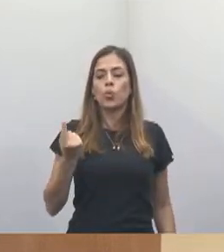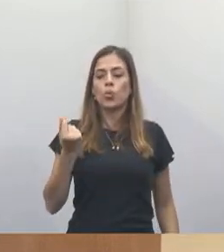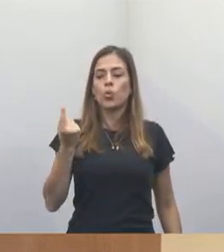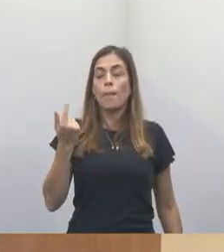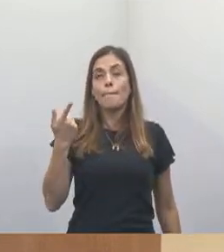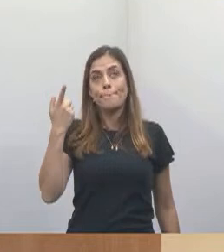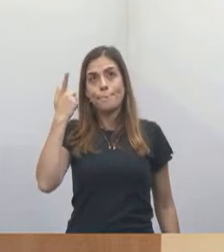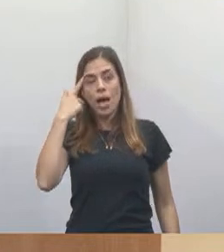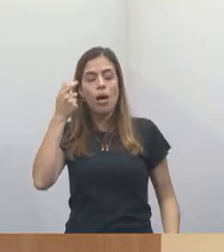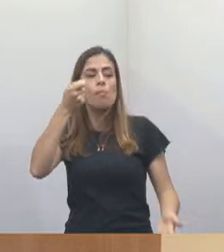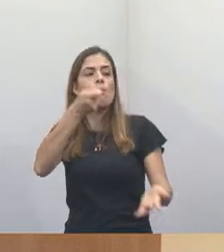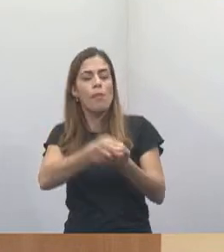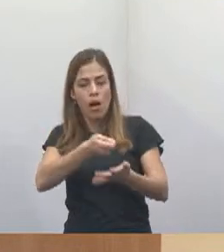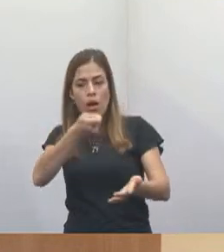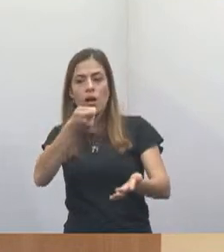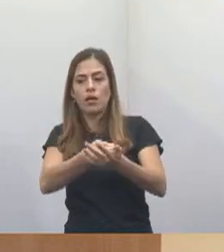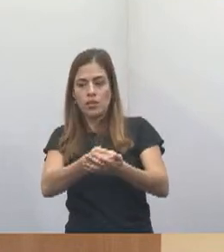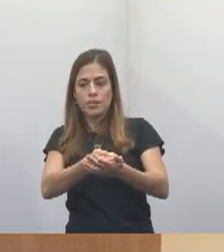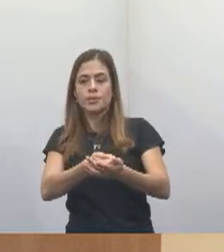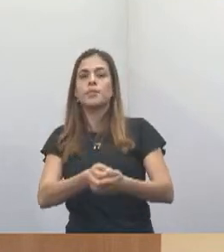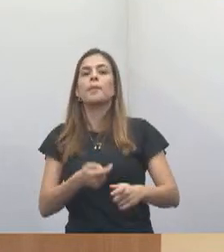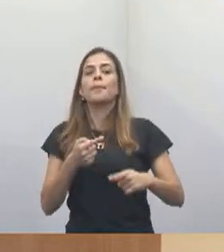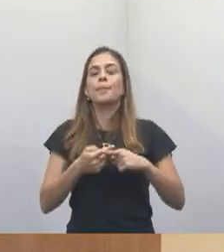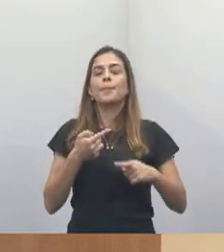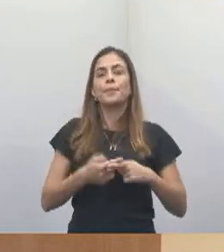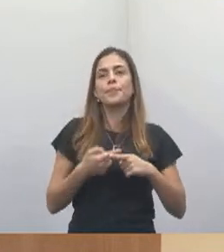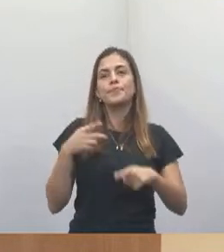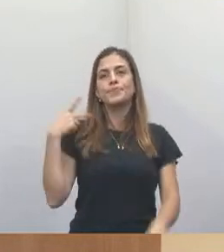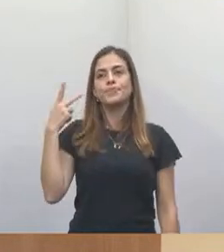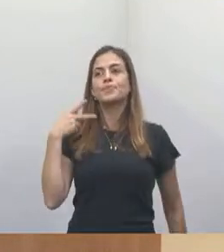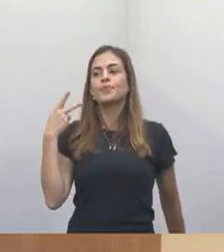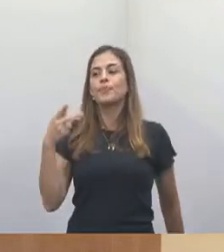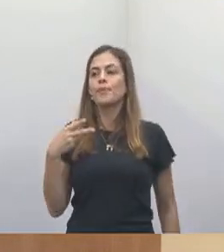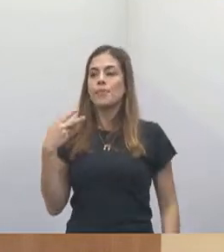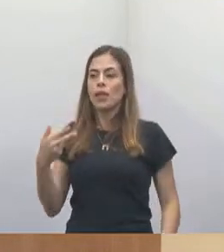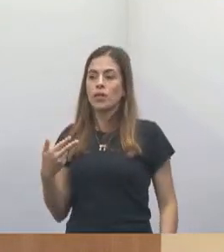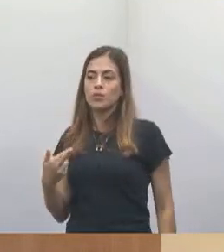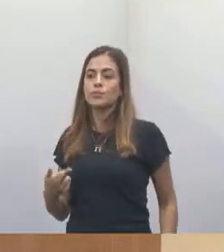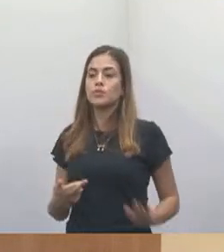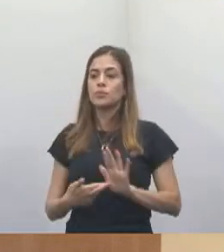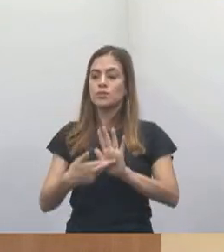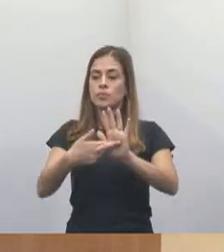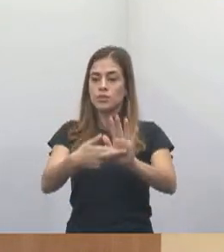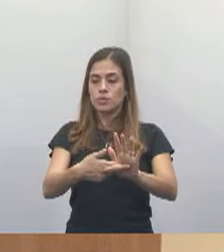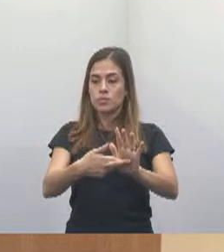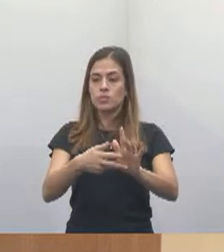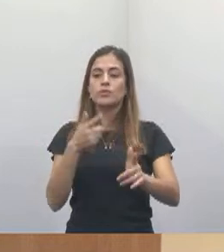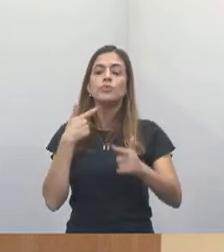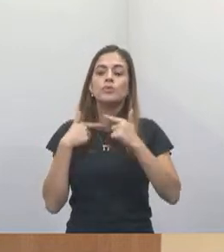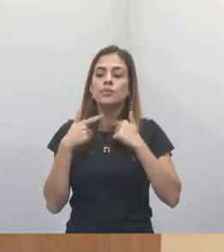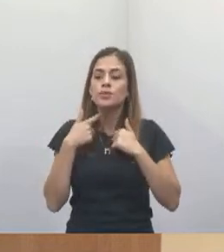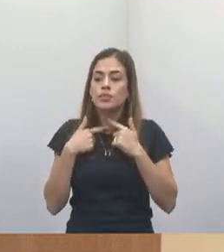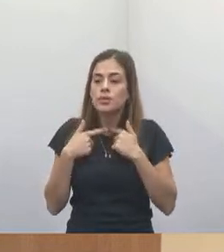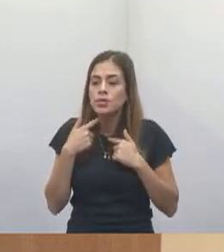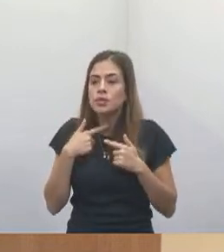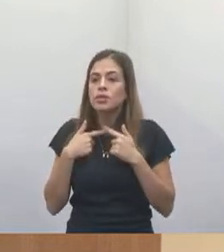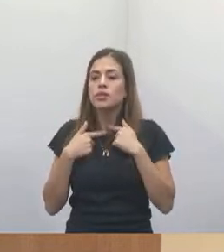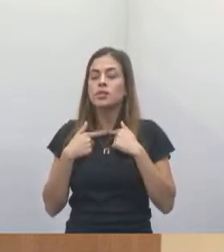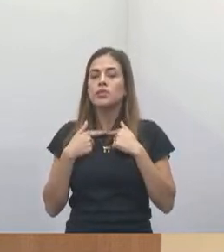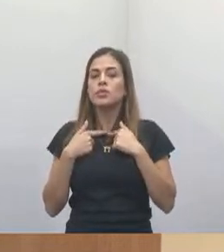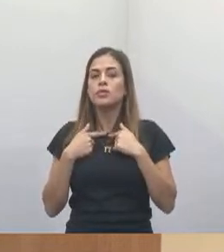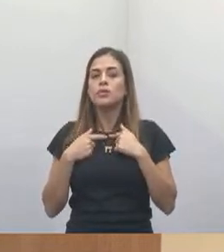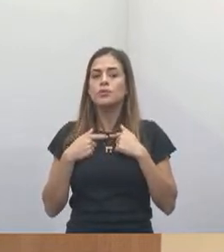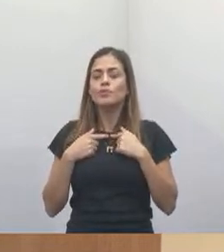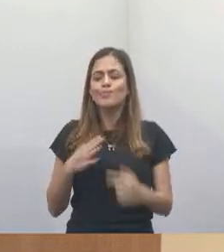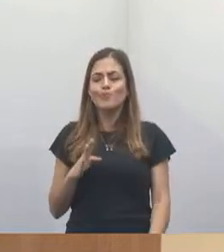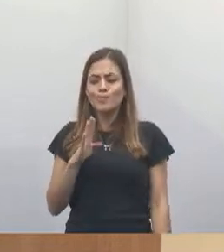que sim, porque o vereador está substituindo a vontade e o desejo daqueles que não têm voz, daqueles